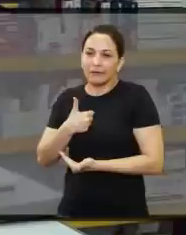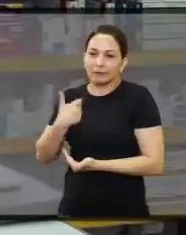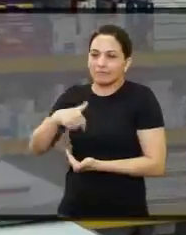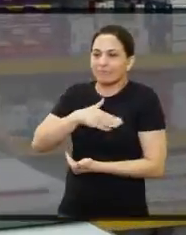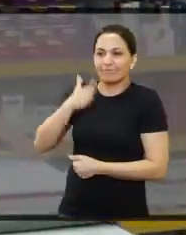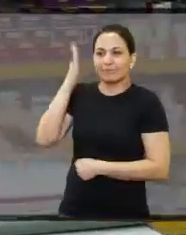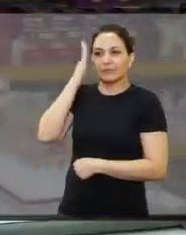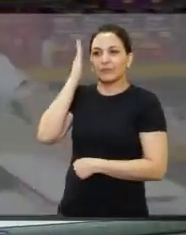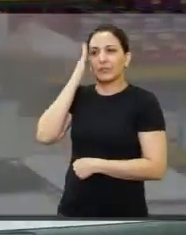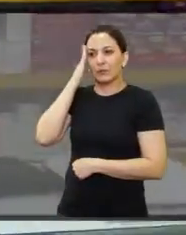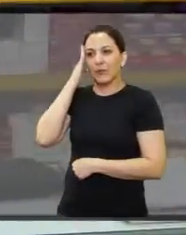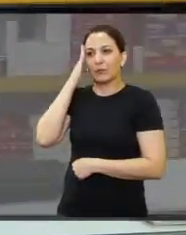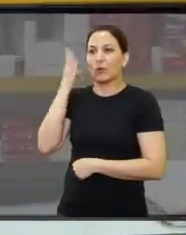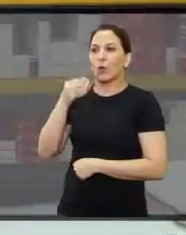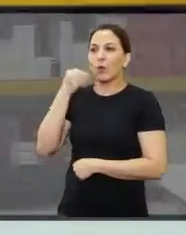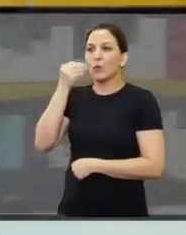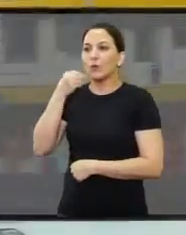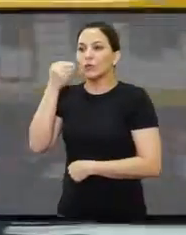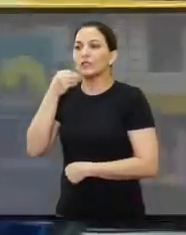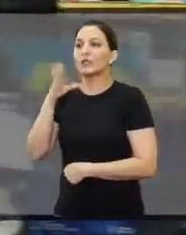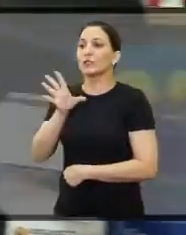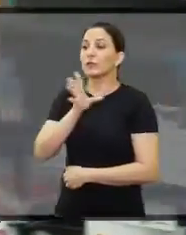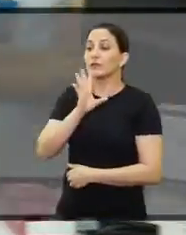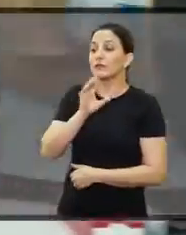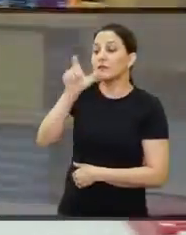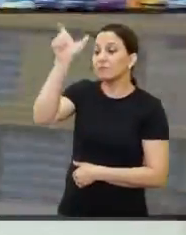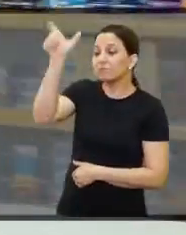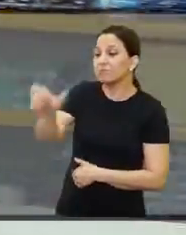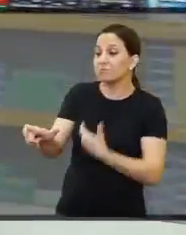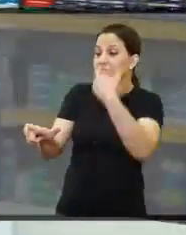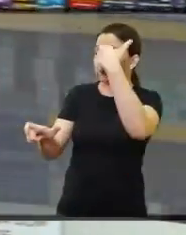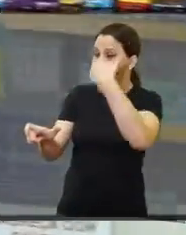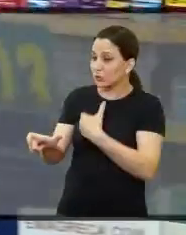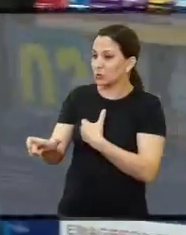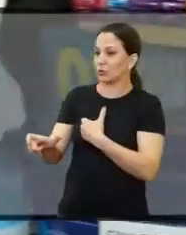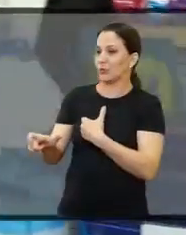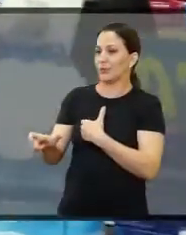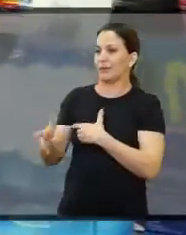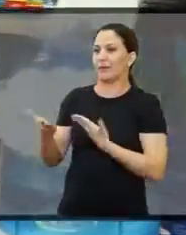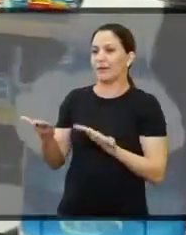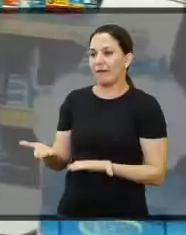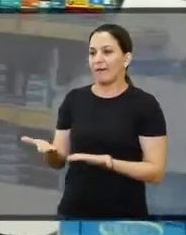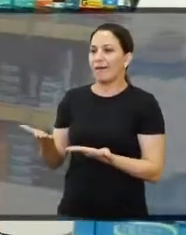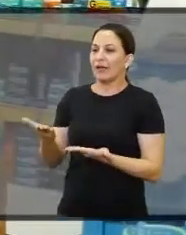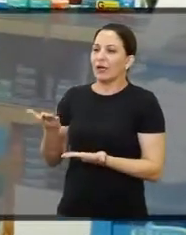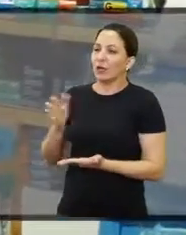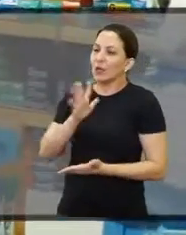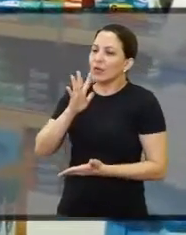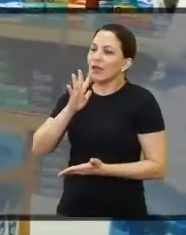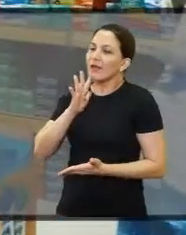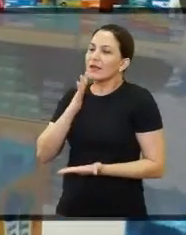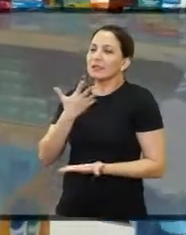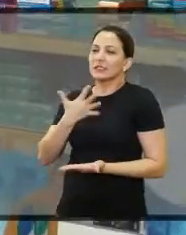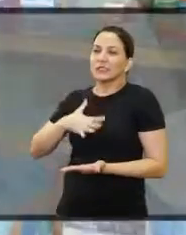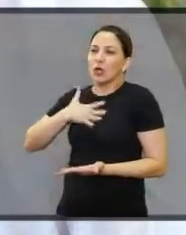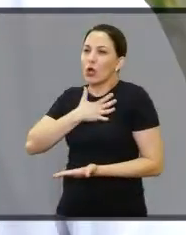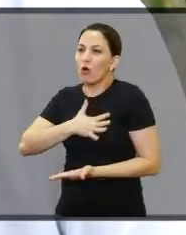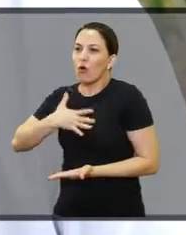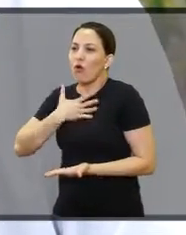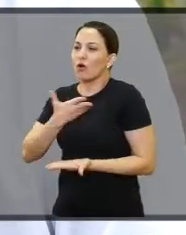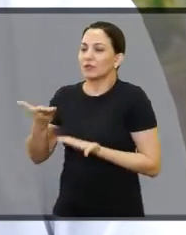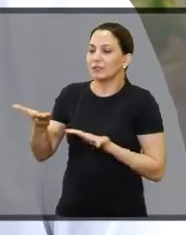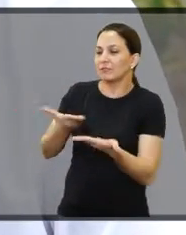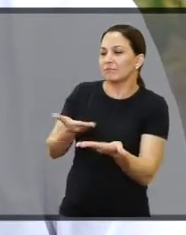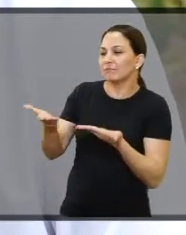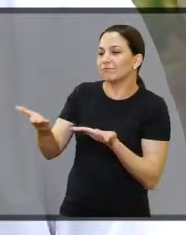sabe, te dá muita oportunidade de você conhecer pessoas. E a gente gosta de pessoas, gente